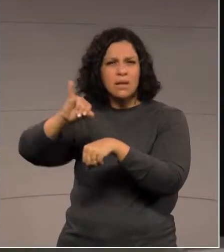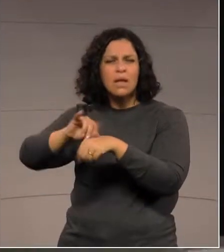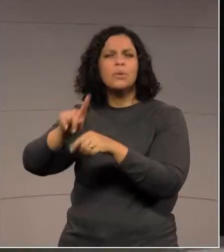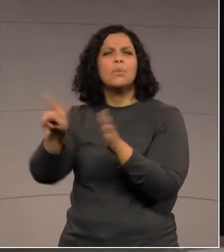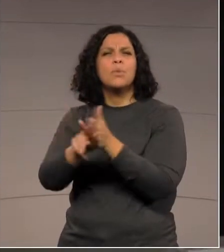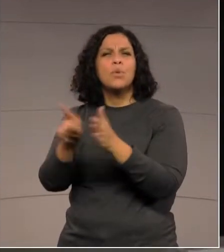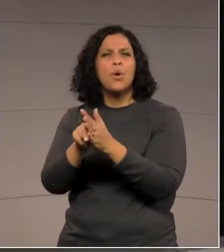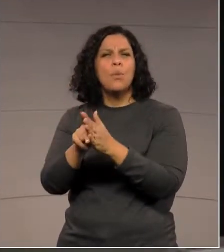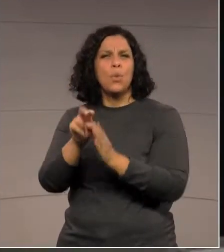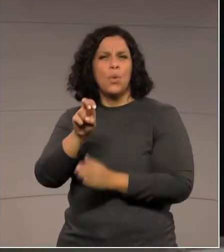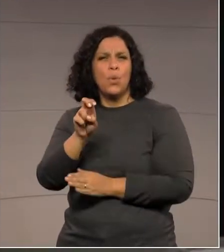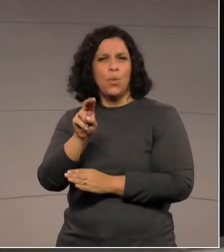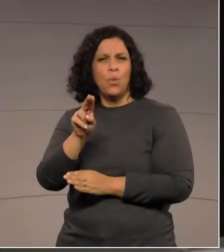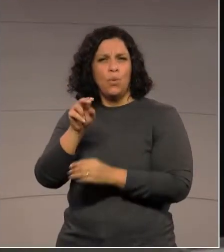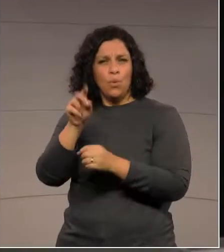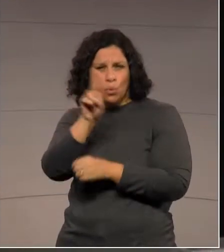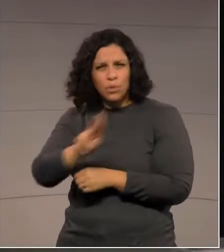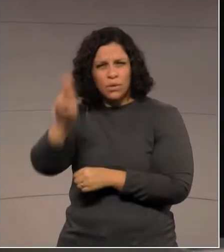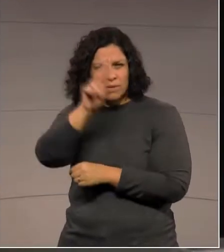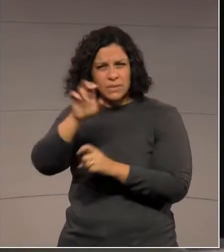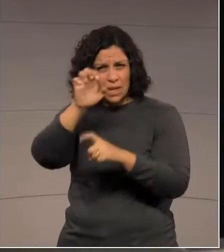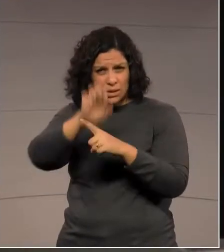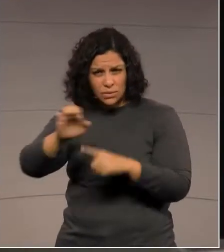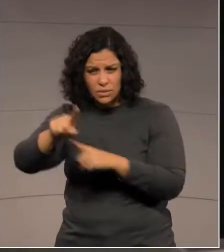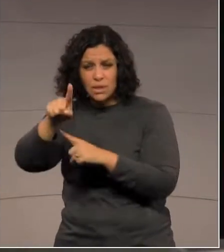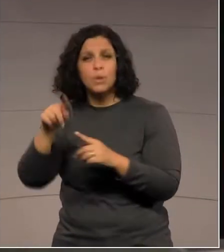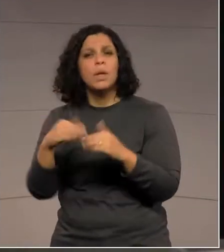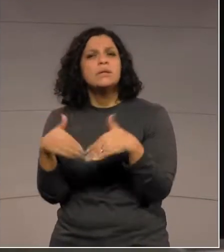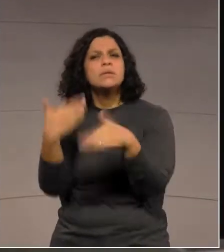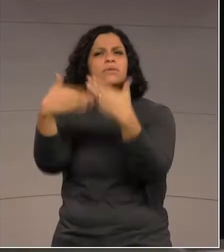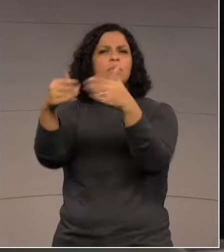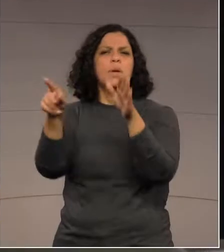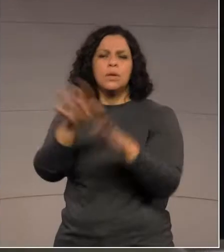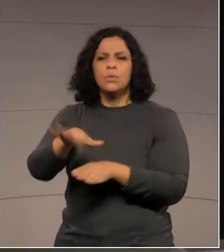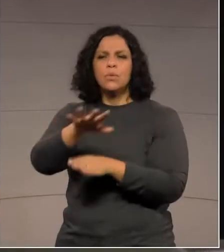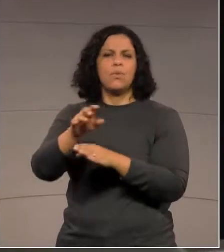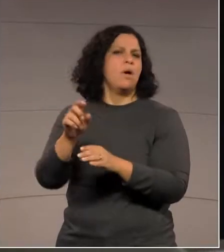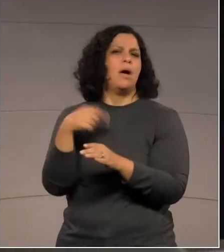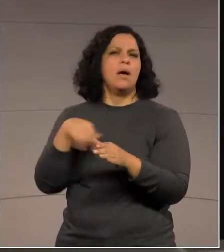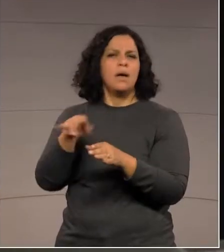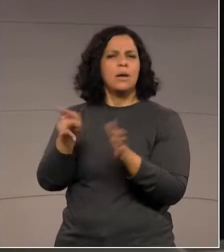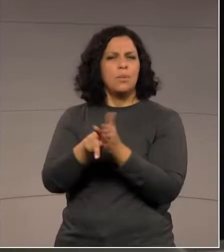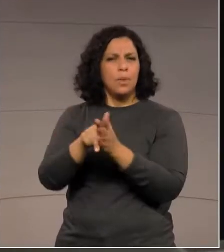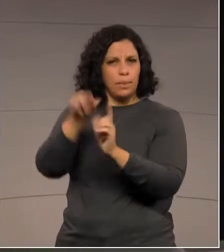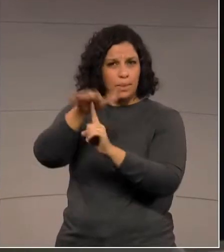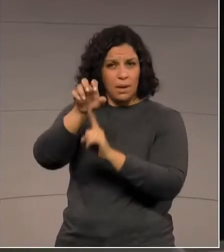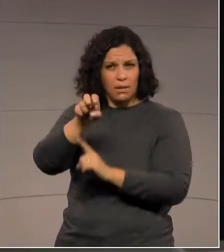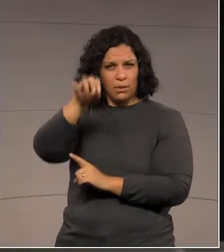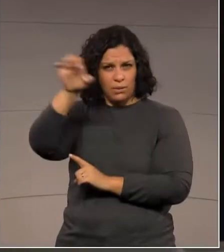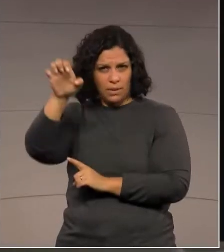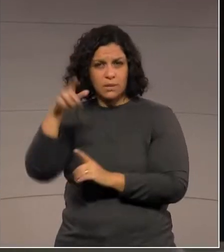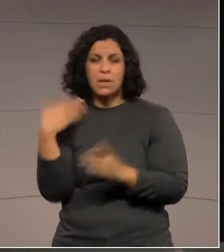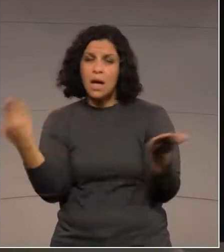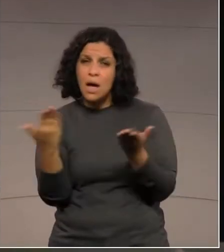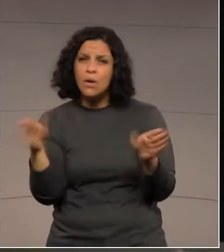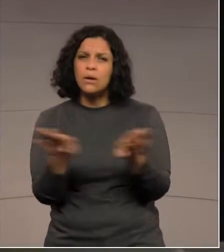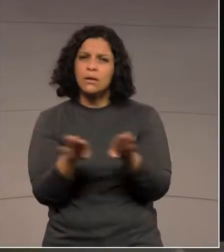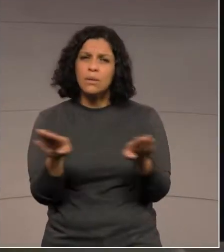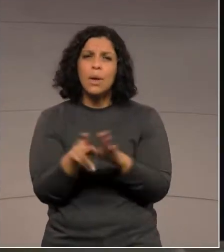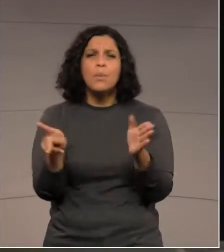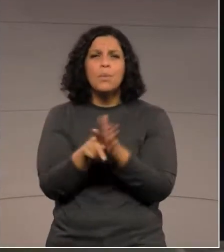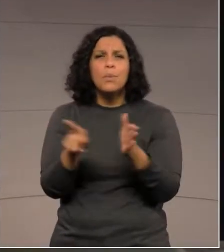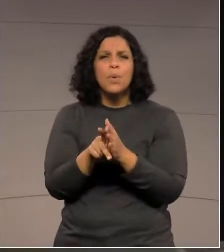forma disso também estimular o desenvolvimento daquela região. E eu vejo que ainda mais agora com um plano